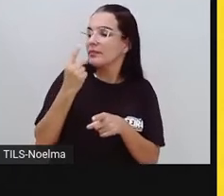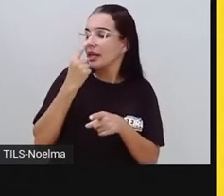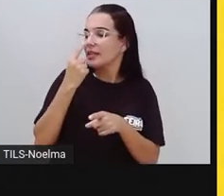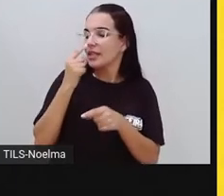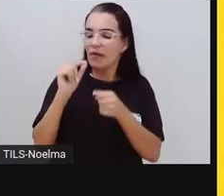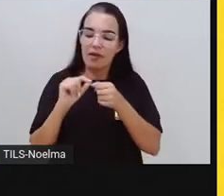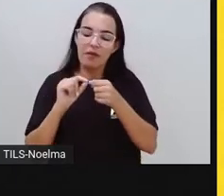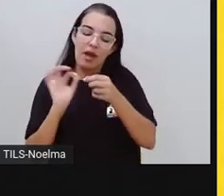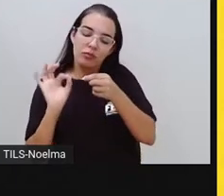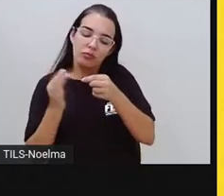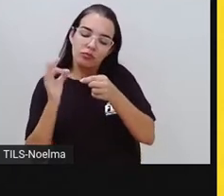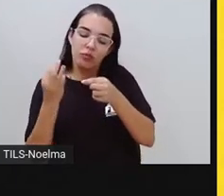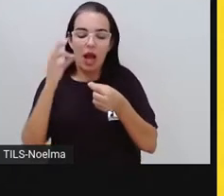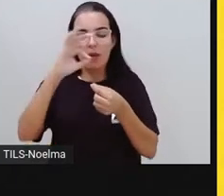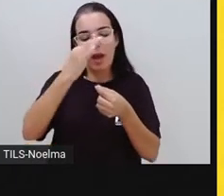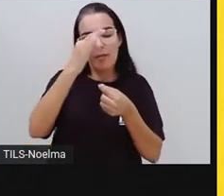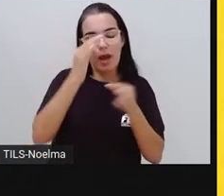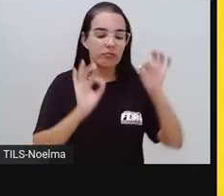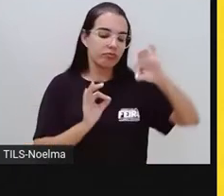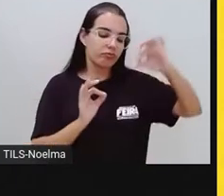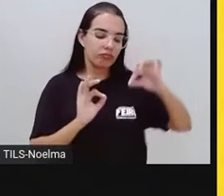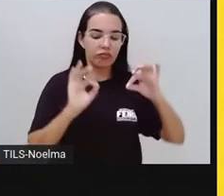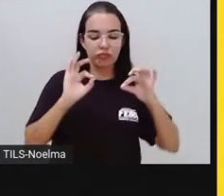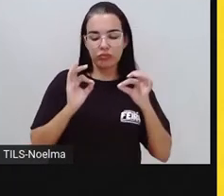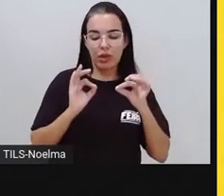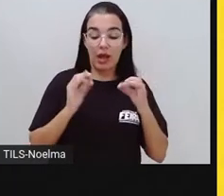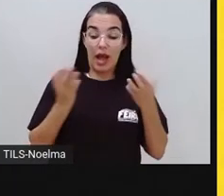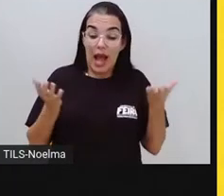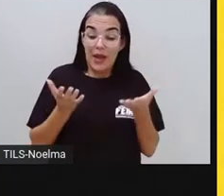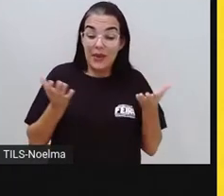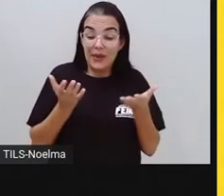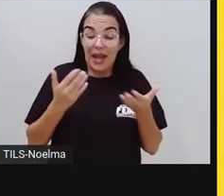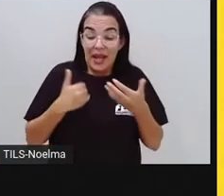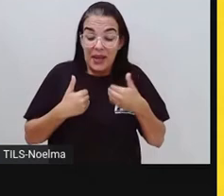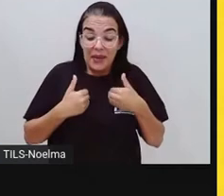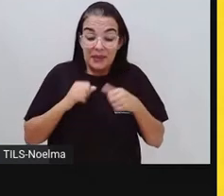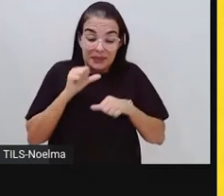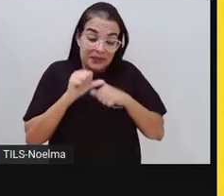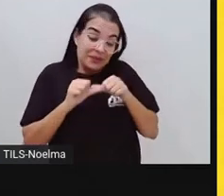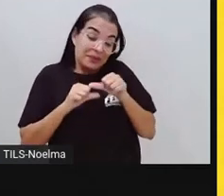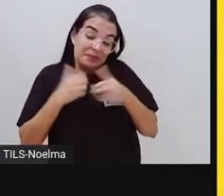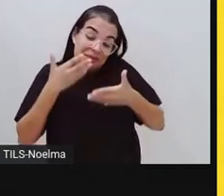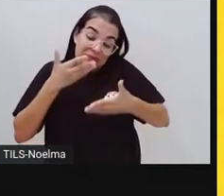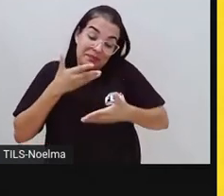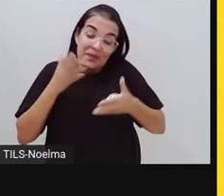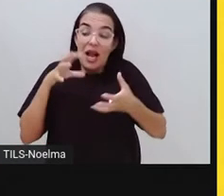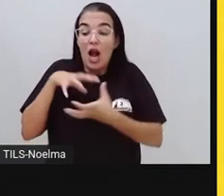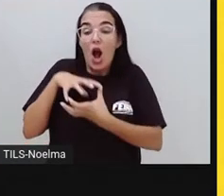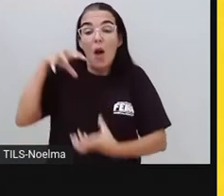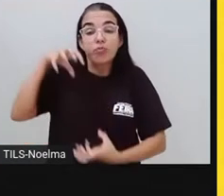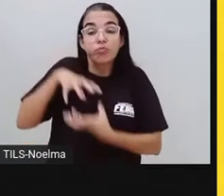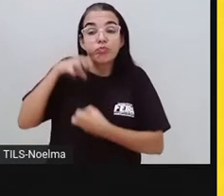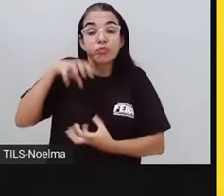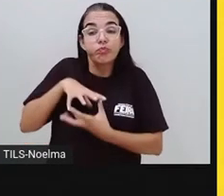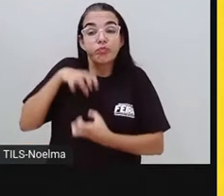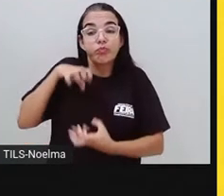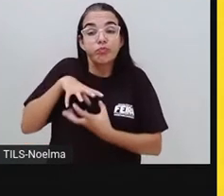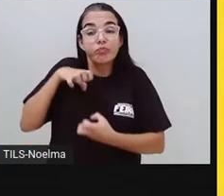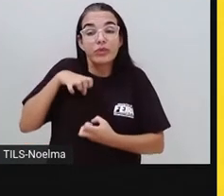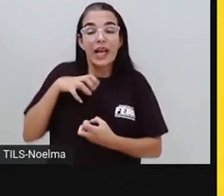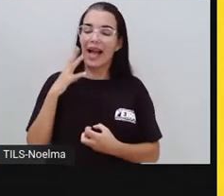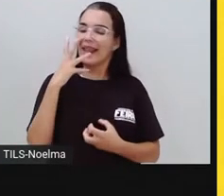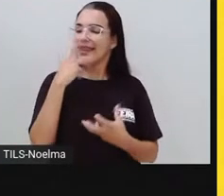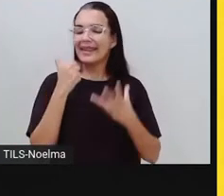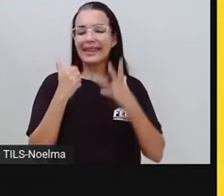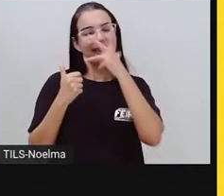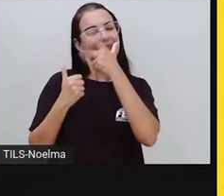jeito aqui, outro ali. E agora eu sou assim, a boneca mais linda do mundo.